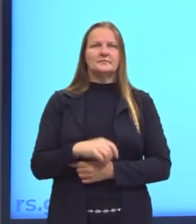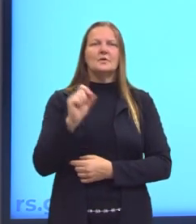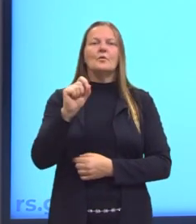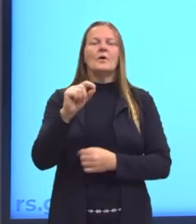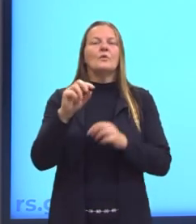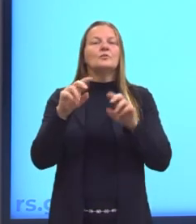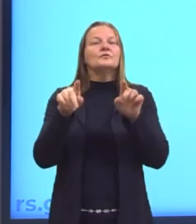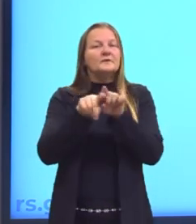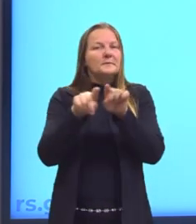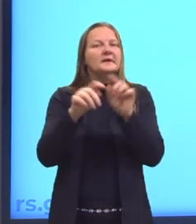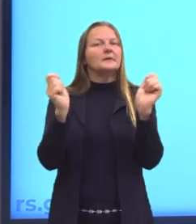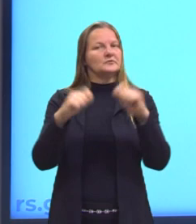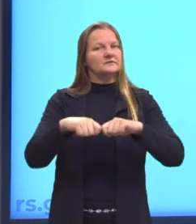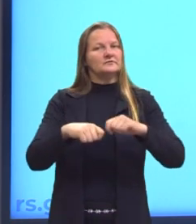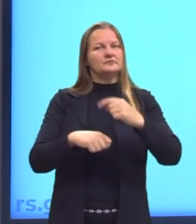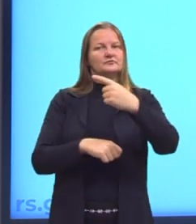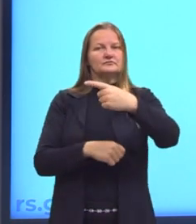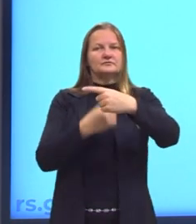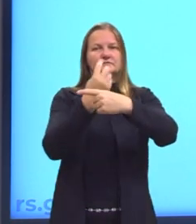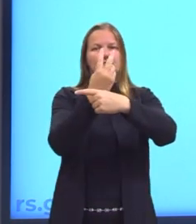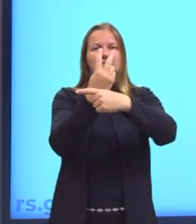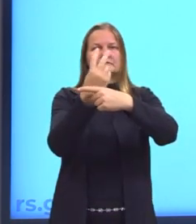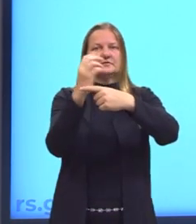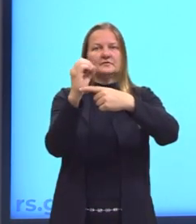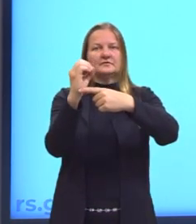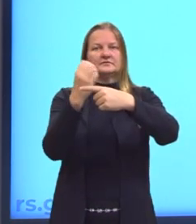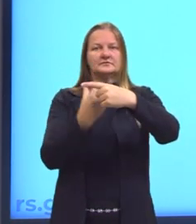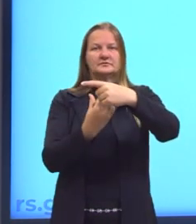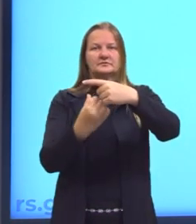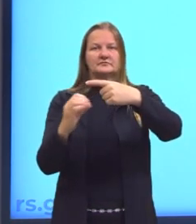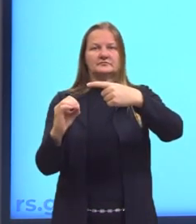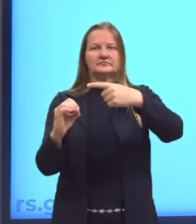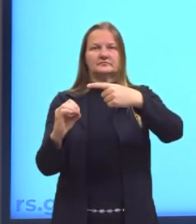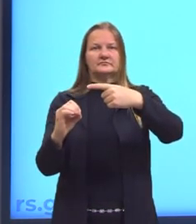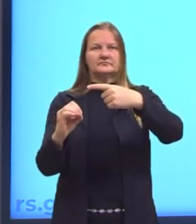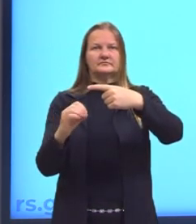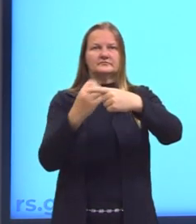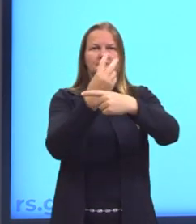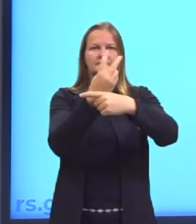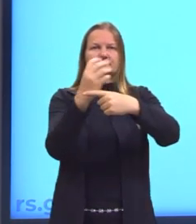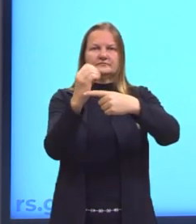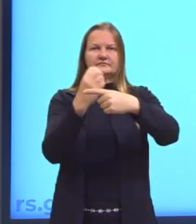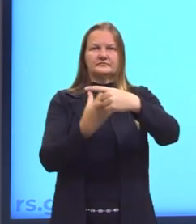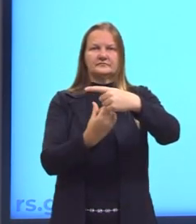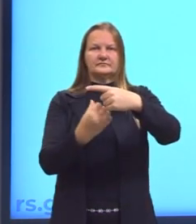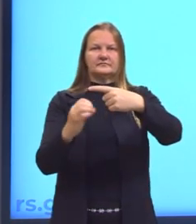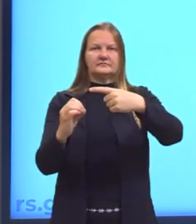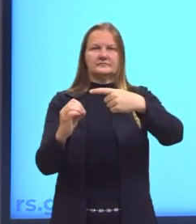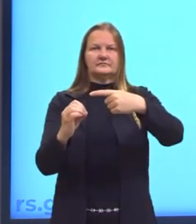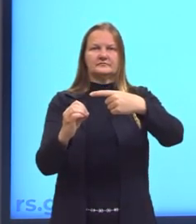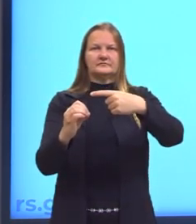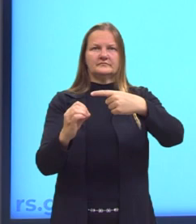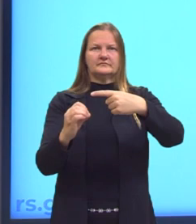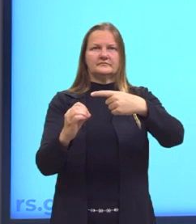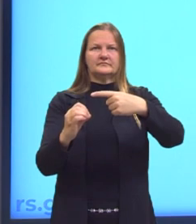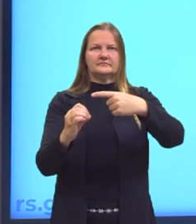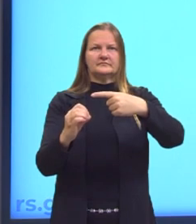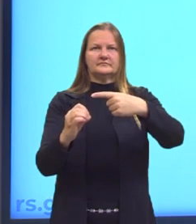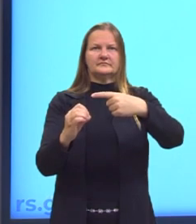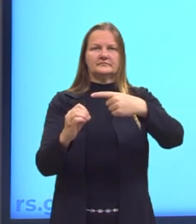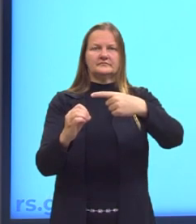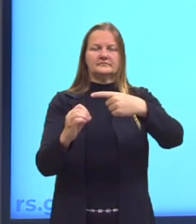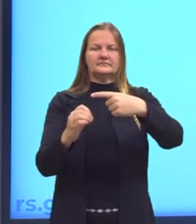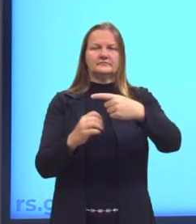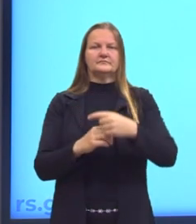outra forma de representar? Através da forma fracionária, né? Então 20 está para 60, 20